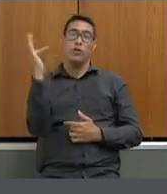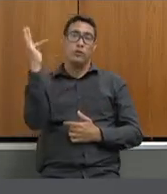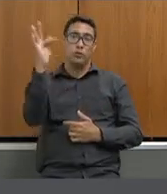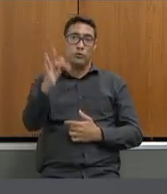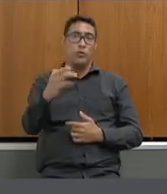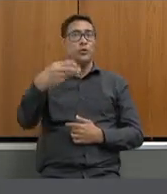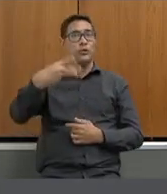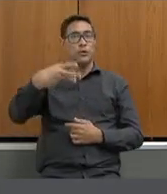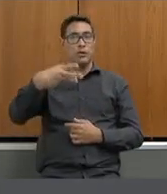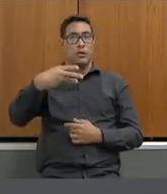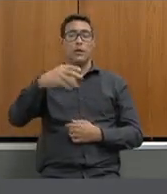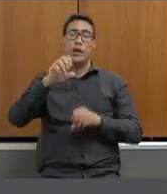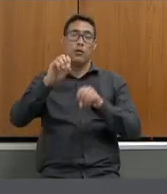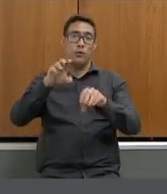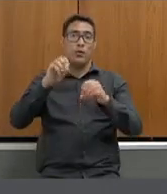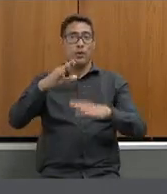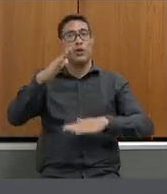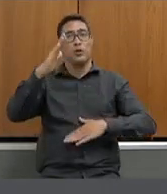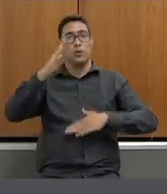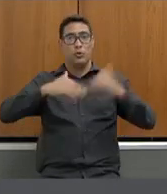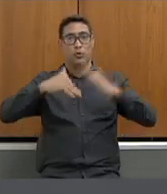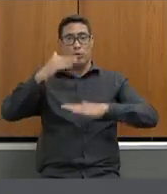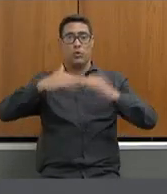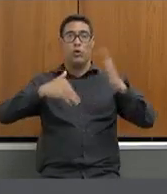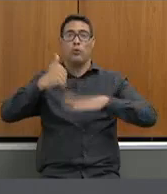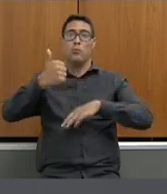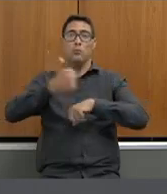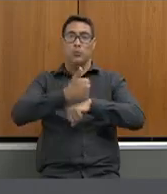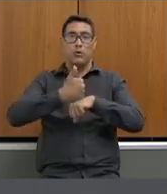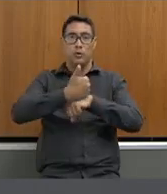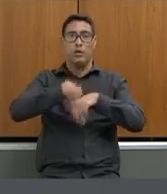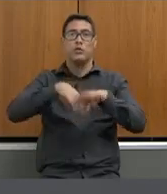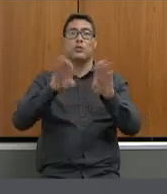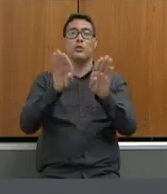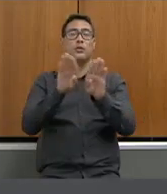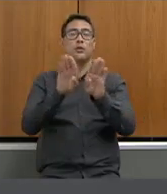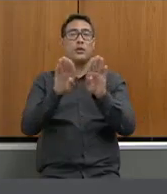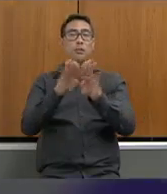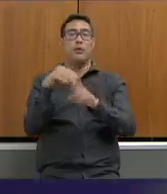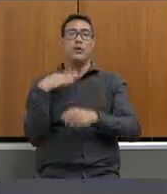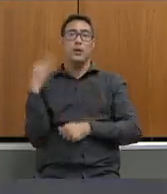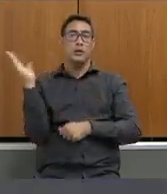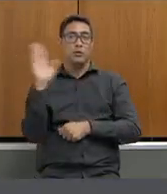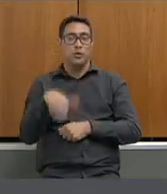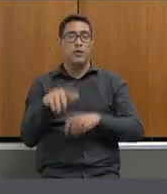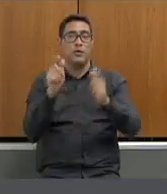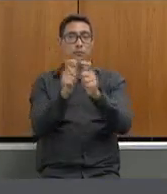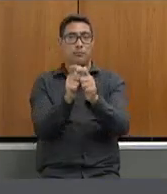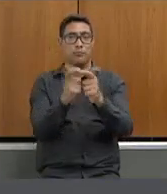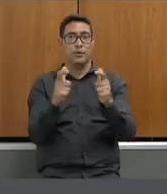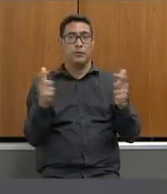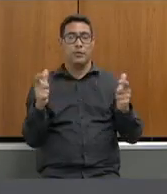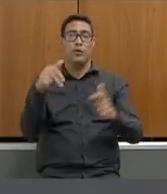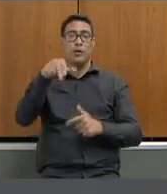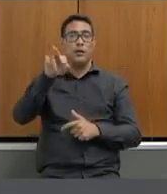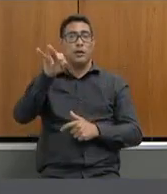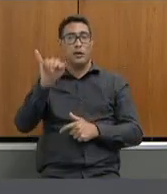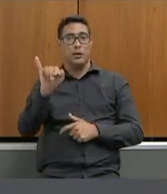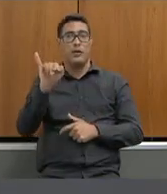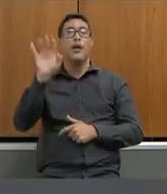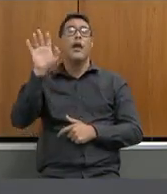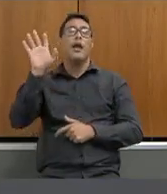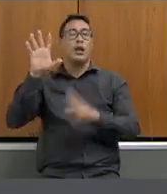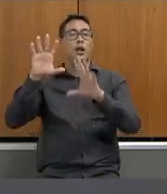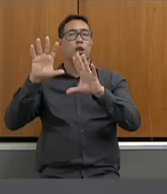profissionalizante que nós estamos fomentando também trouxemos a expansão da MTI em escolas únicas de